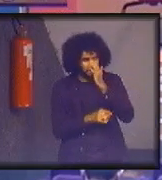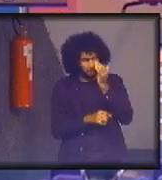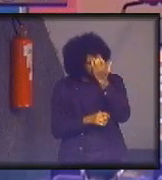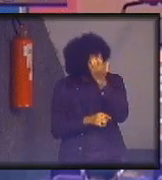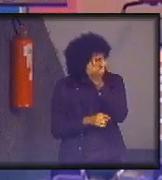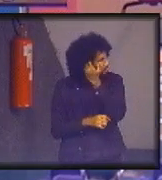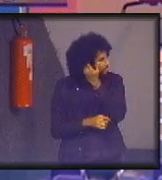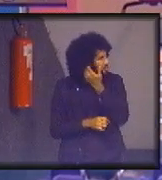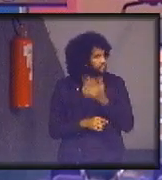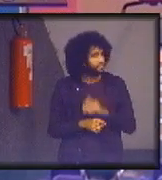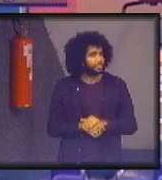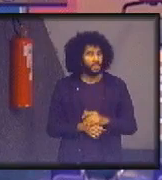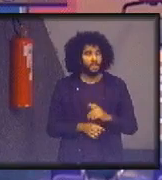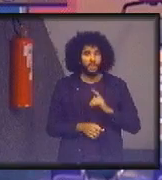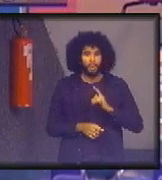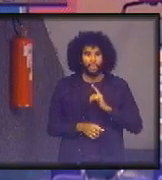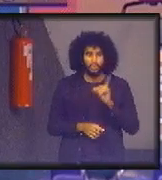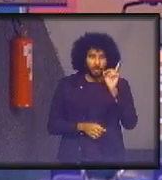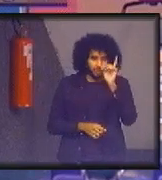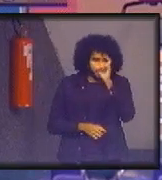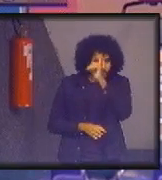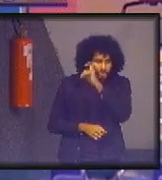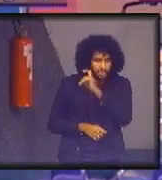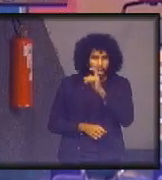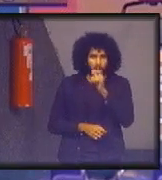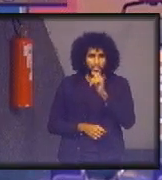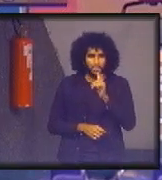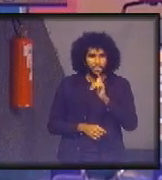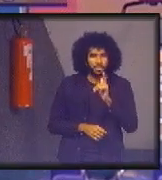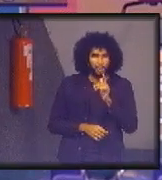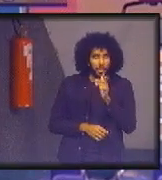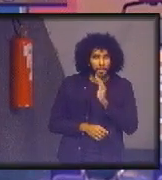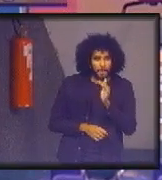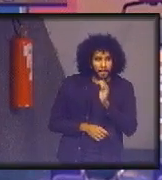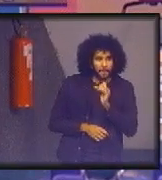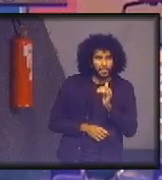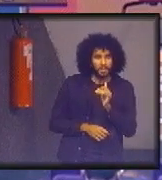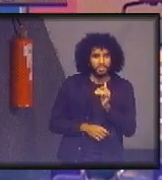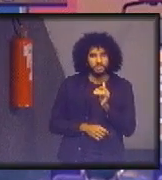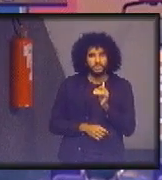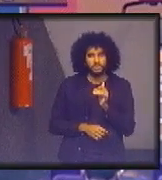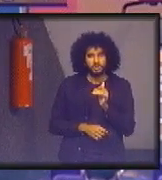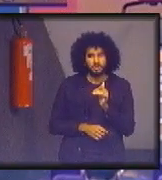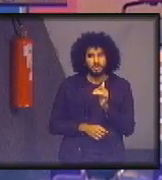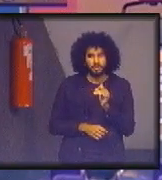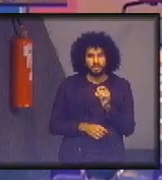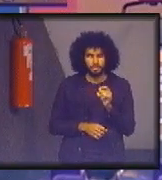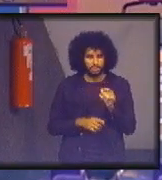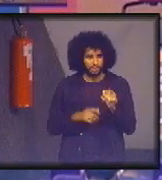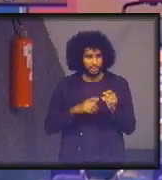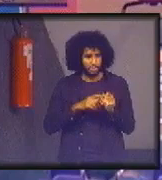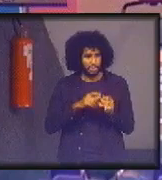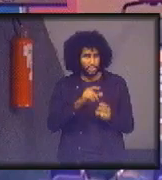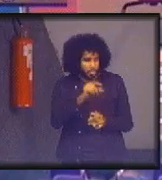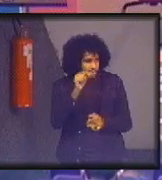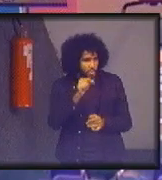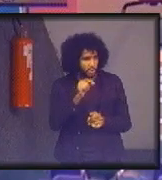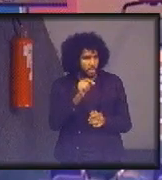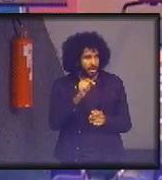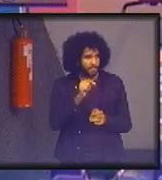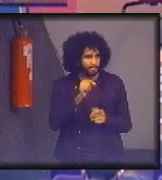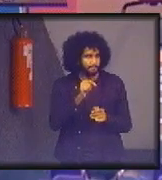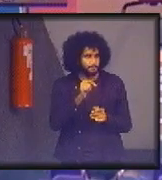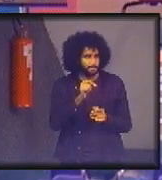dificuldade de você convencer governos a tomar as medidas que são sérias, e eu que fui